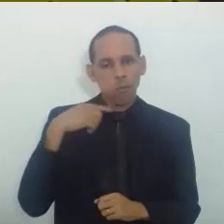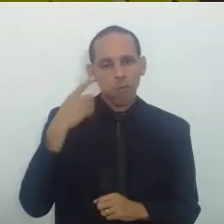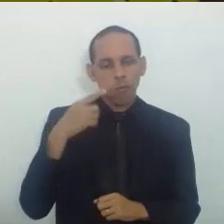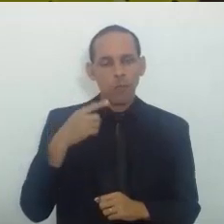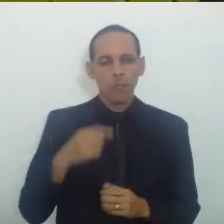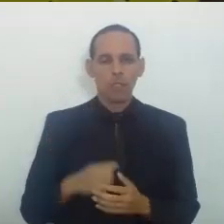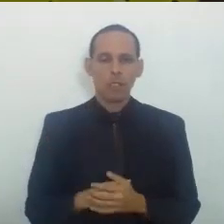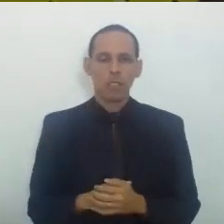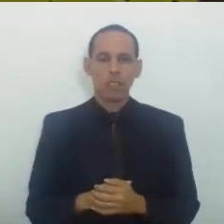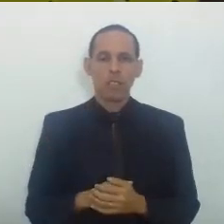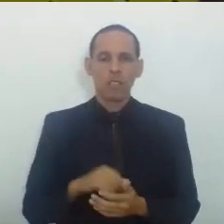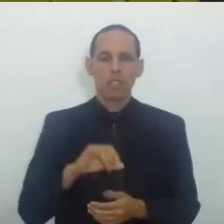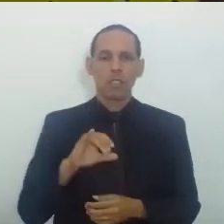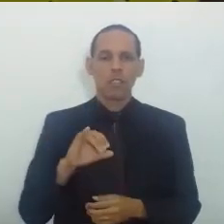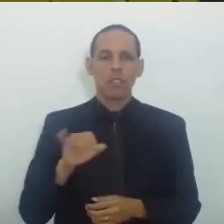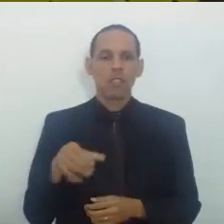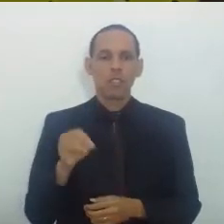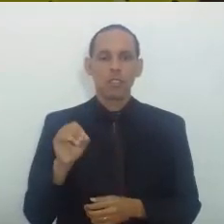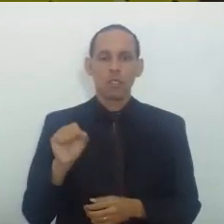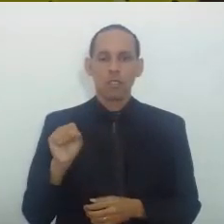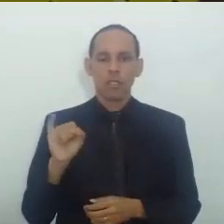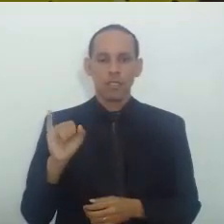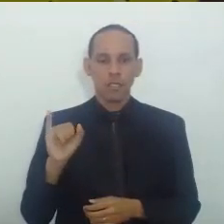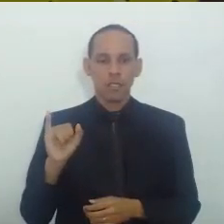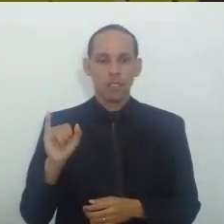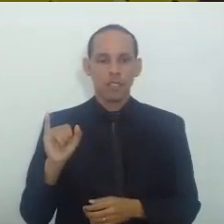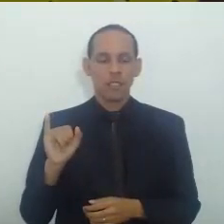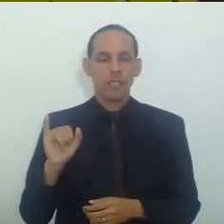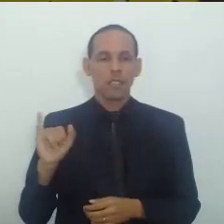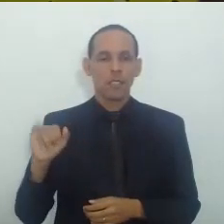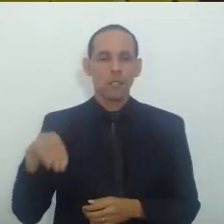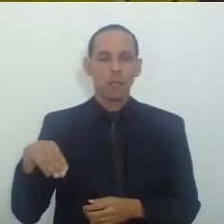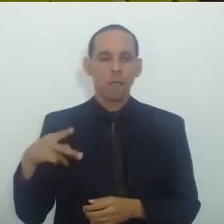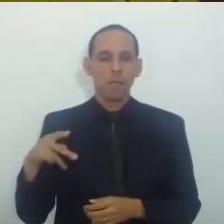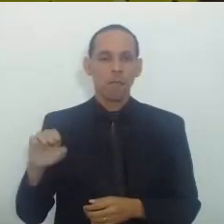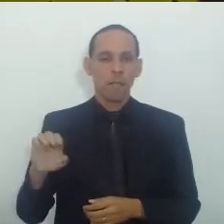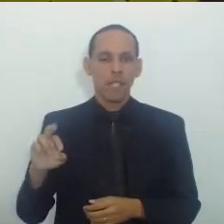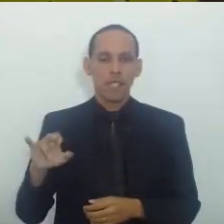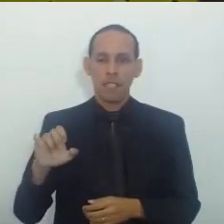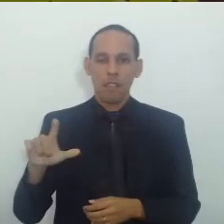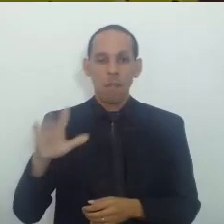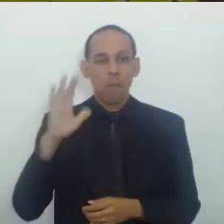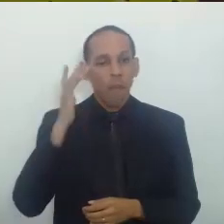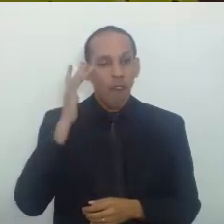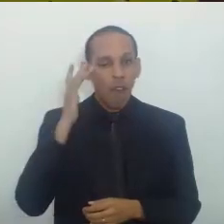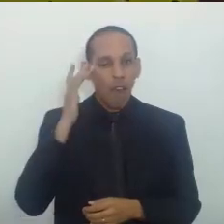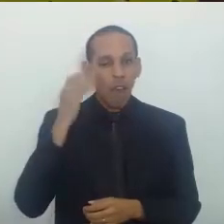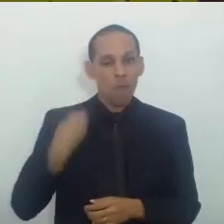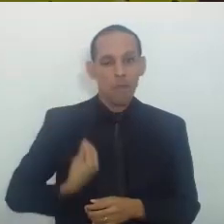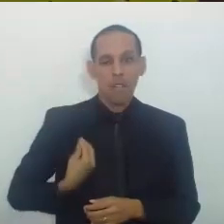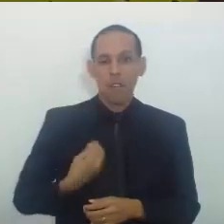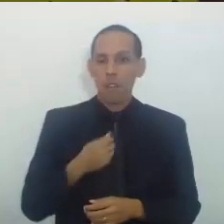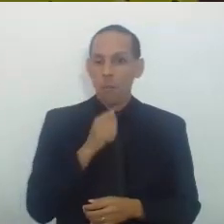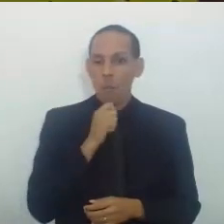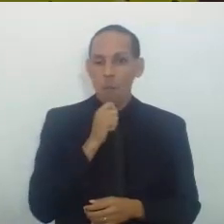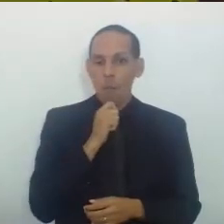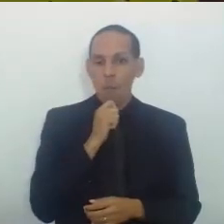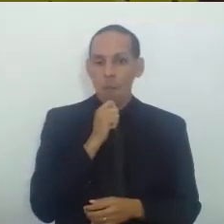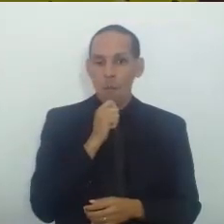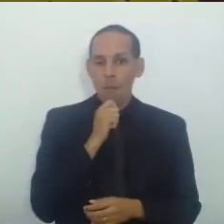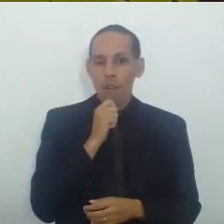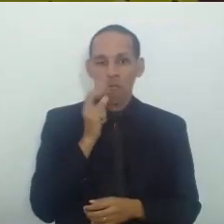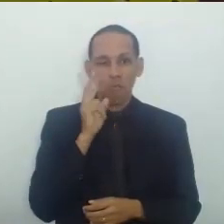Bezerra Mas eu acho que não encontra-se presente, pelo menos pelo que eu